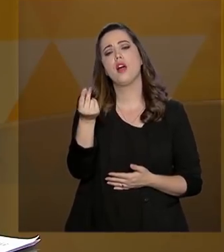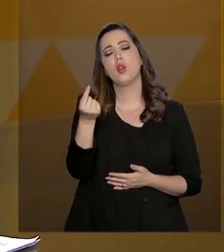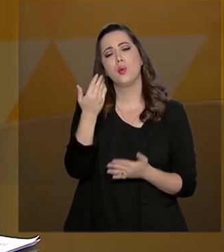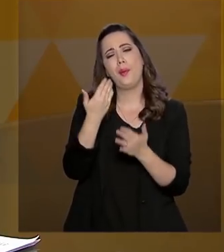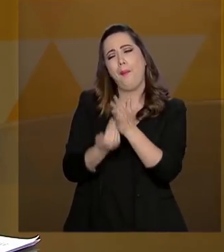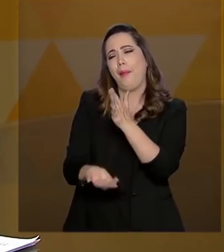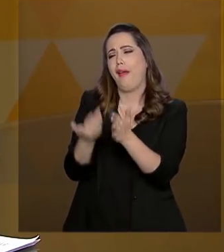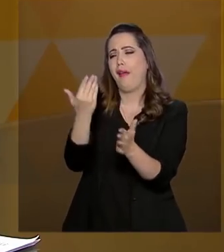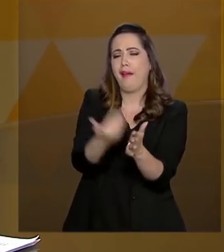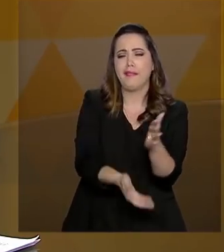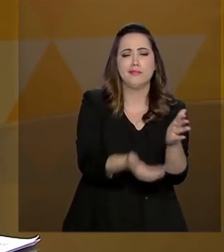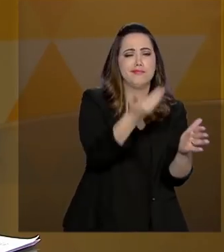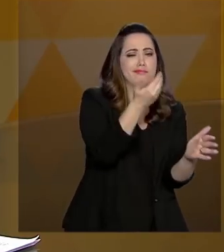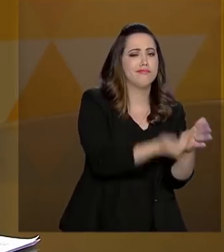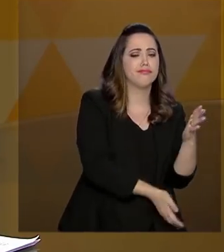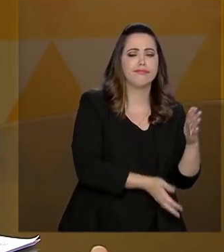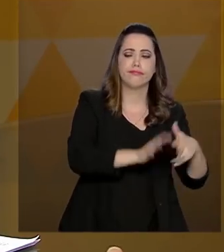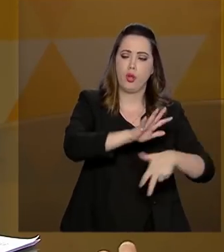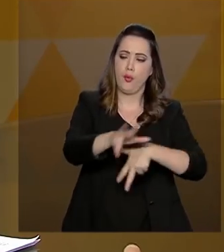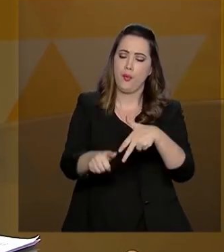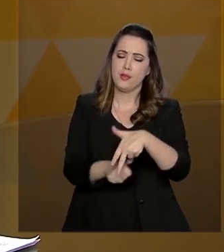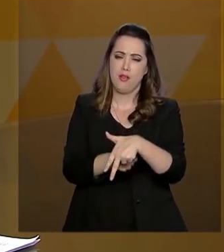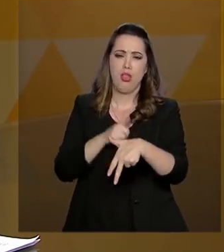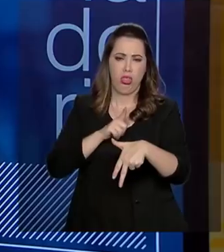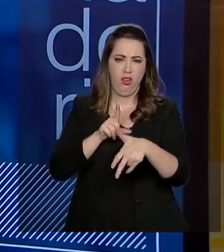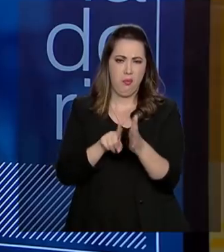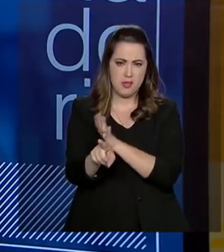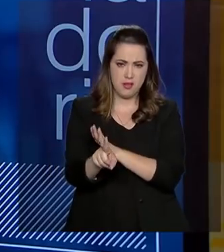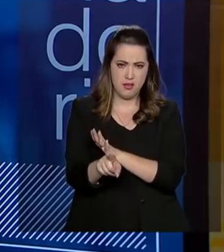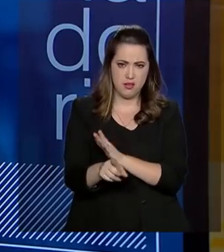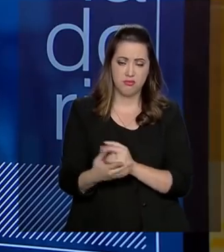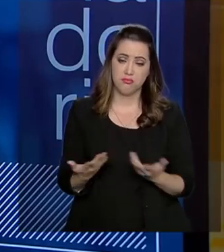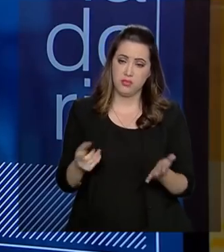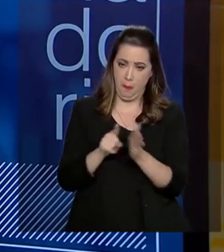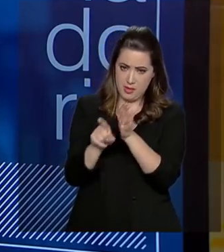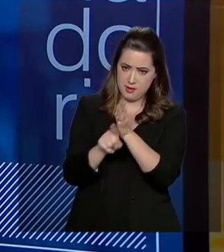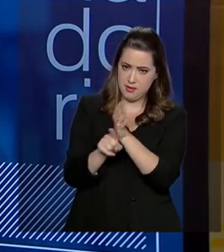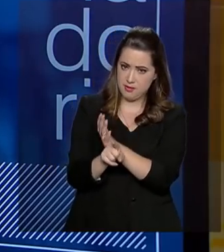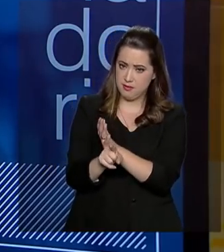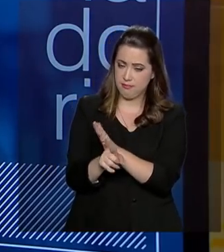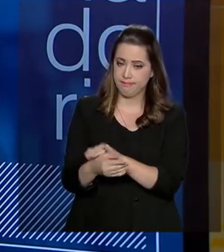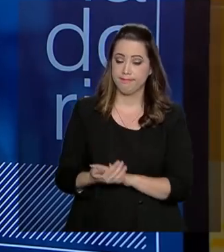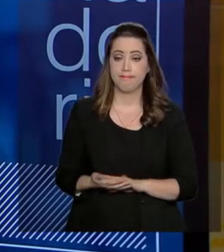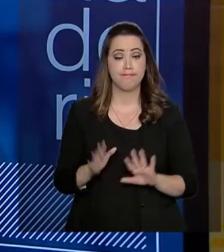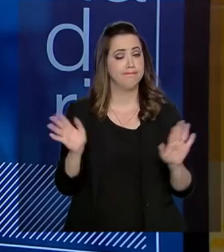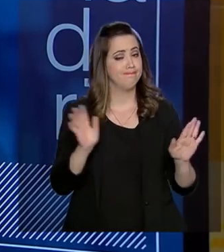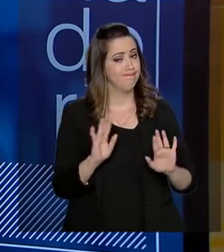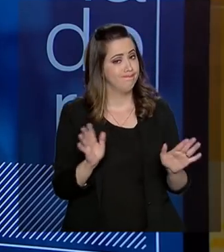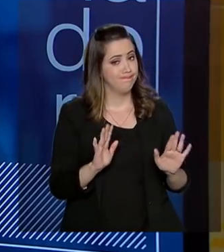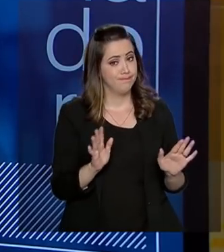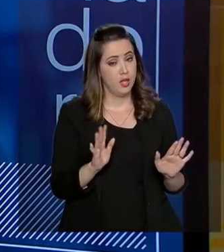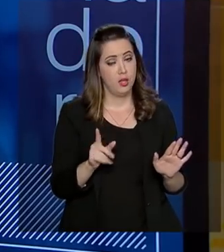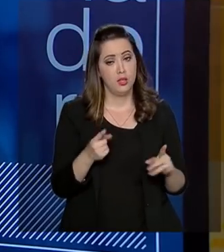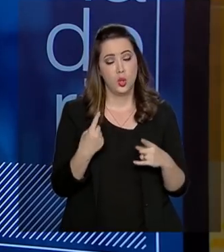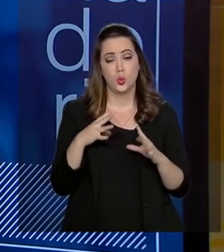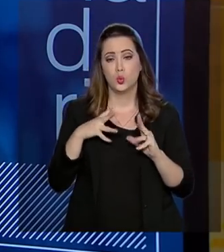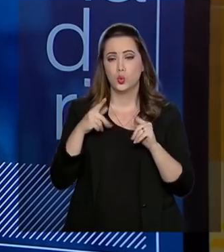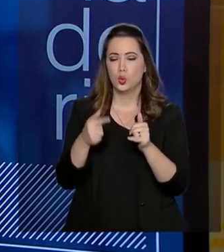com a corrupção, já perdeu? Existe esse levantamento? Não, todos os levantamentos que existem sobre essa atividade são